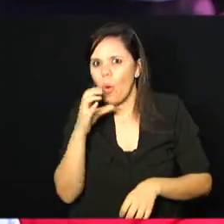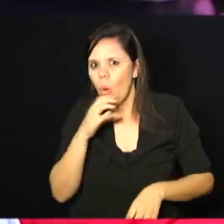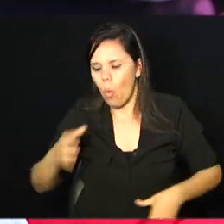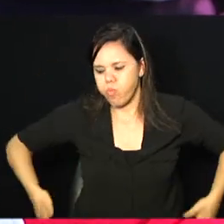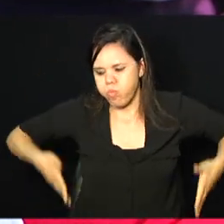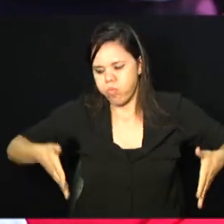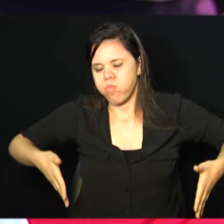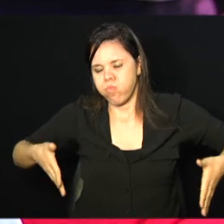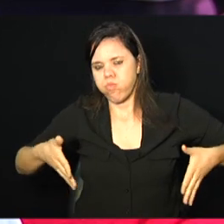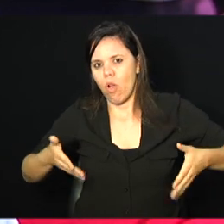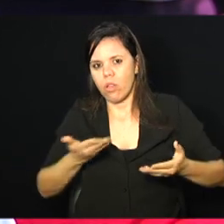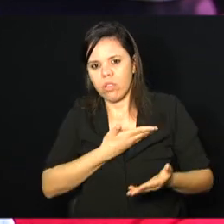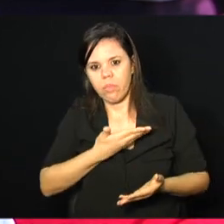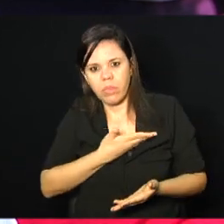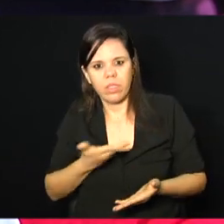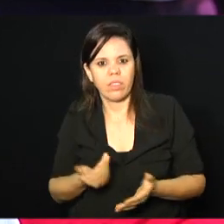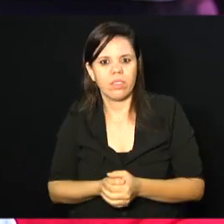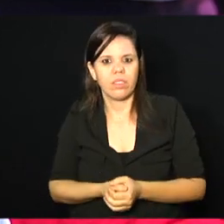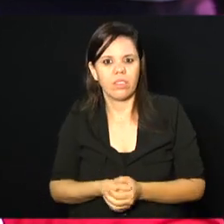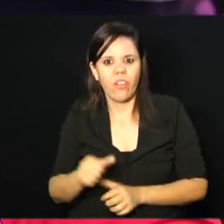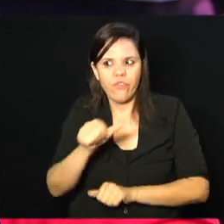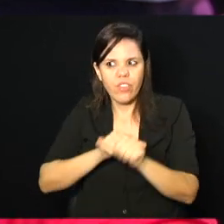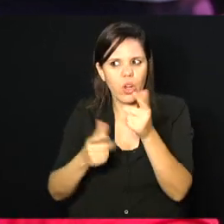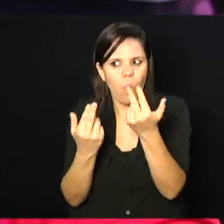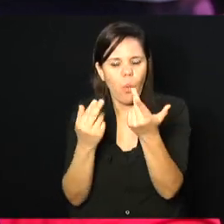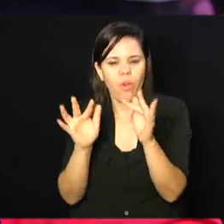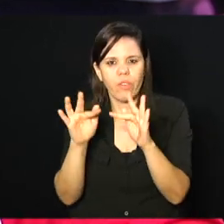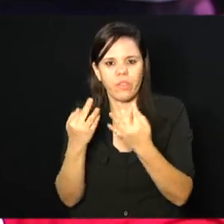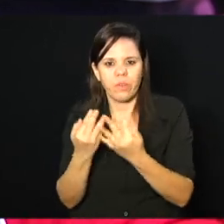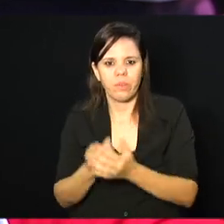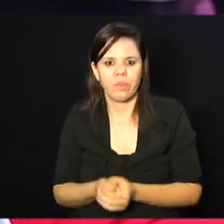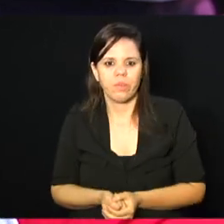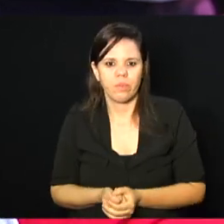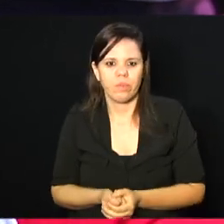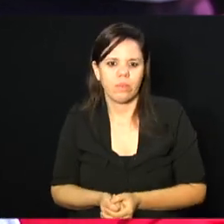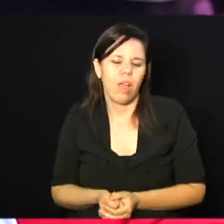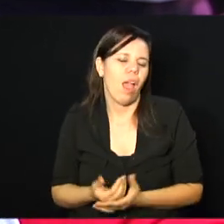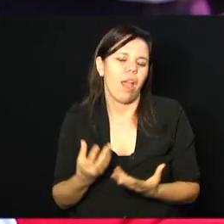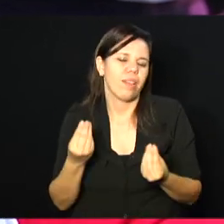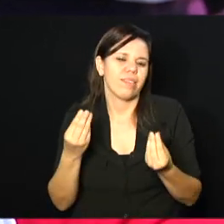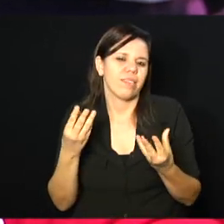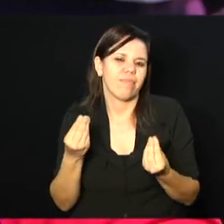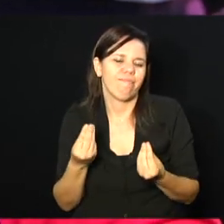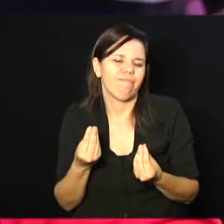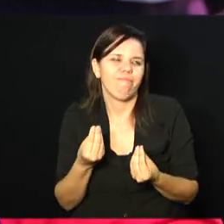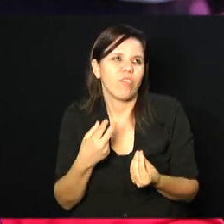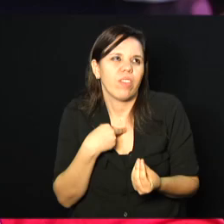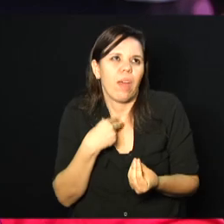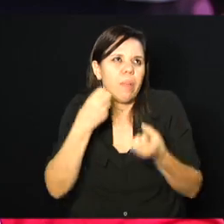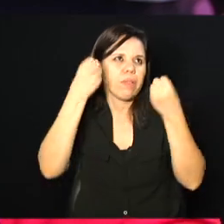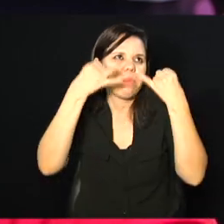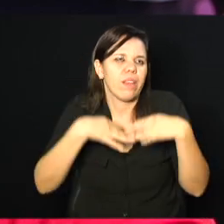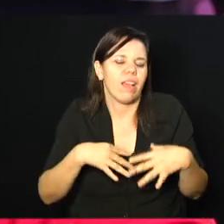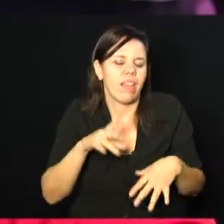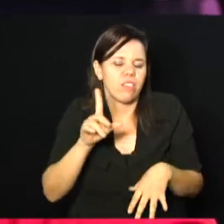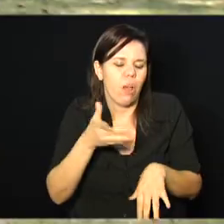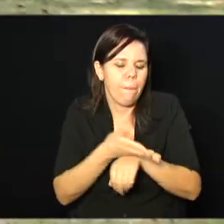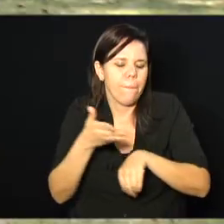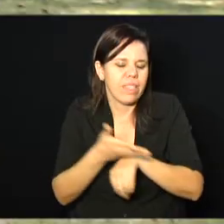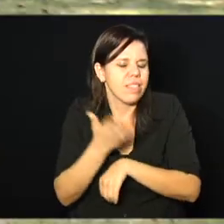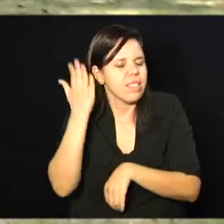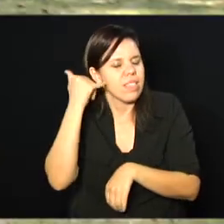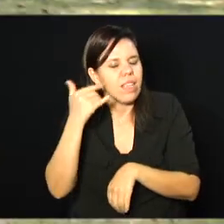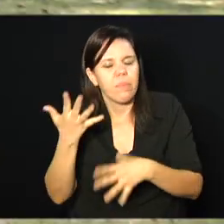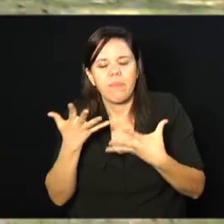amigos, que a gente acabou virando uma família. Então, tipo, é muito indescritível. Só quem participa sabe como é bom estar aqui.